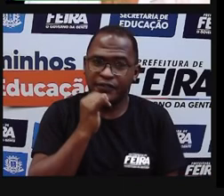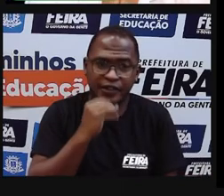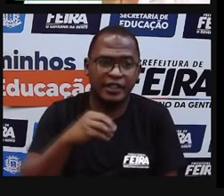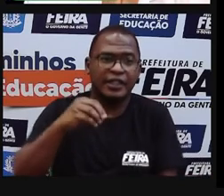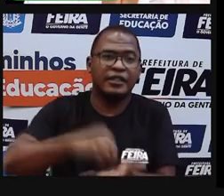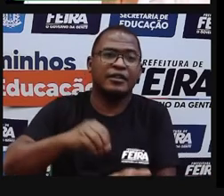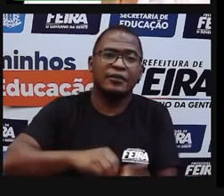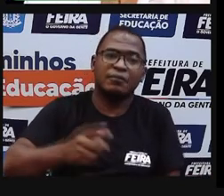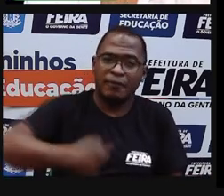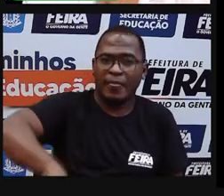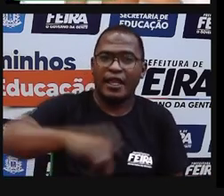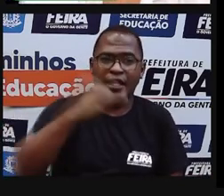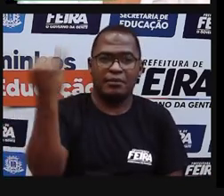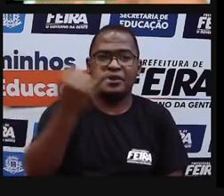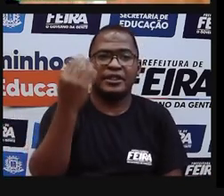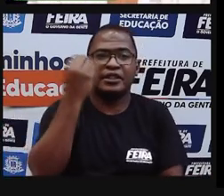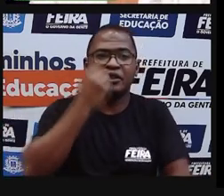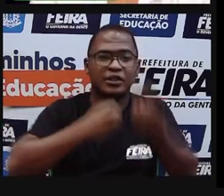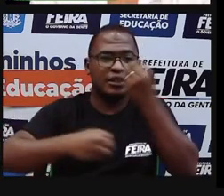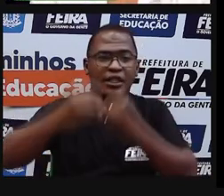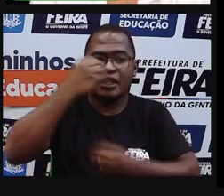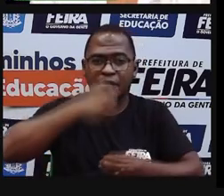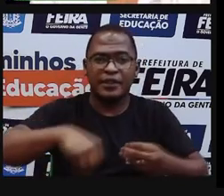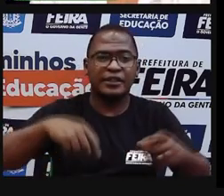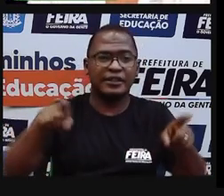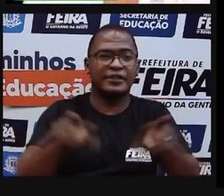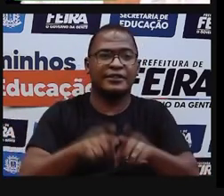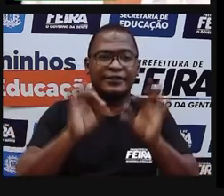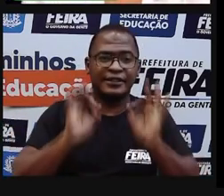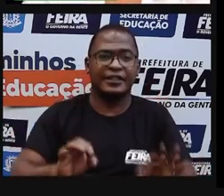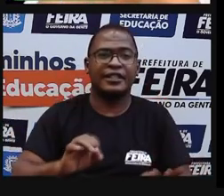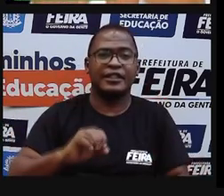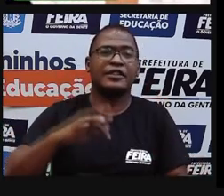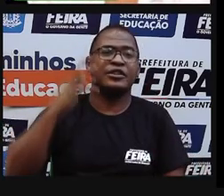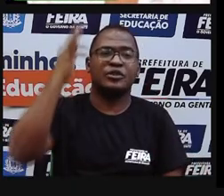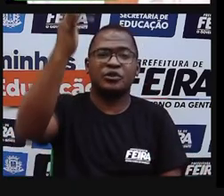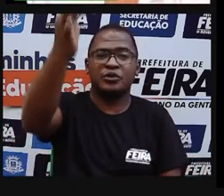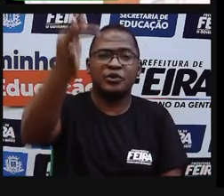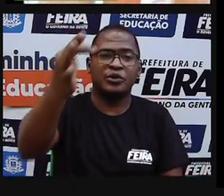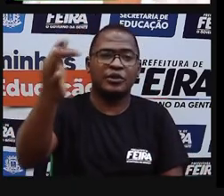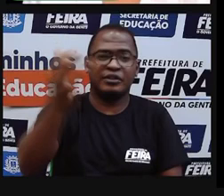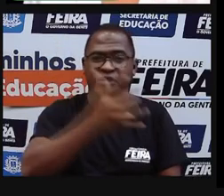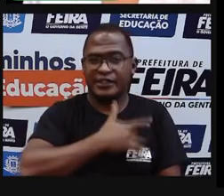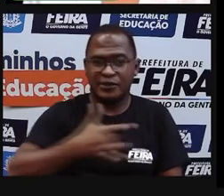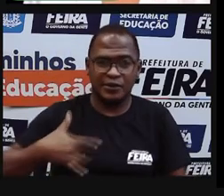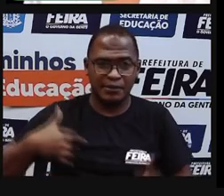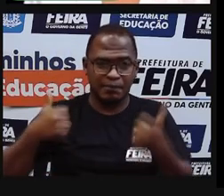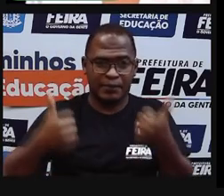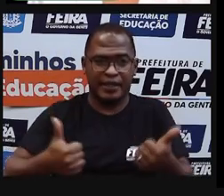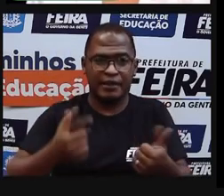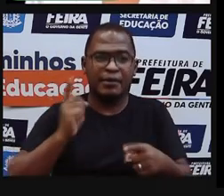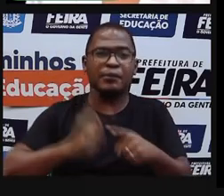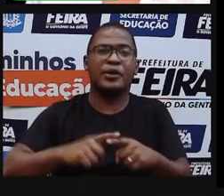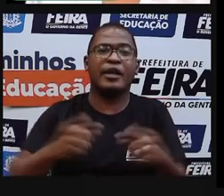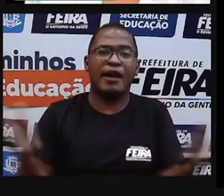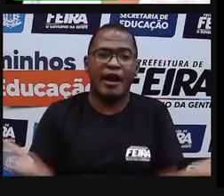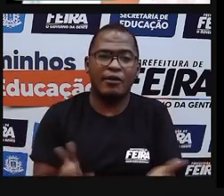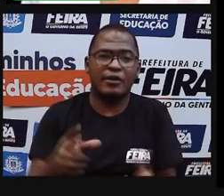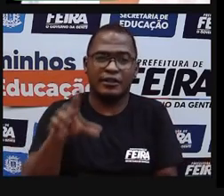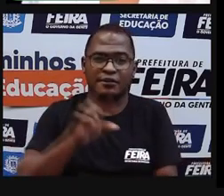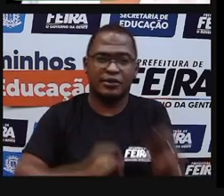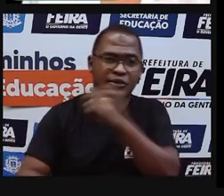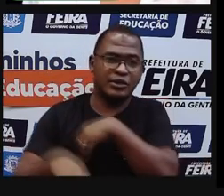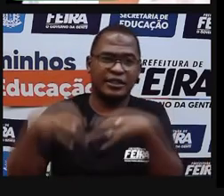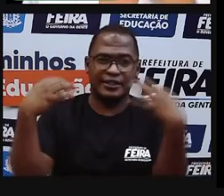é consequência de como a gente vai estar futuramente. Se a gente vai estar saudável ou não, depende de nós. Das nossas escolhas.